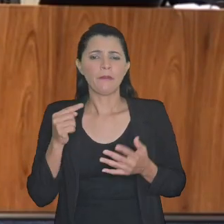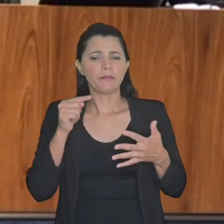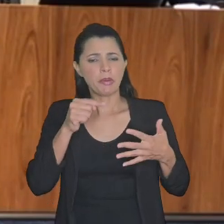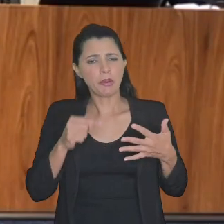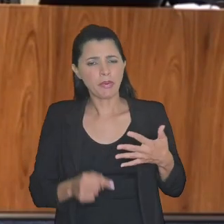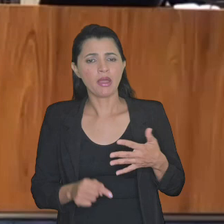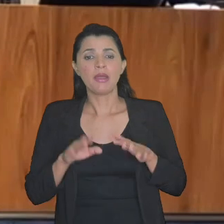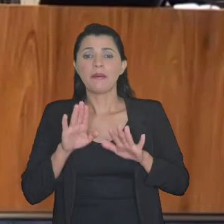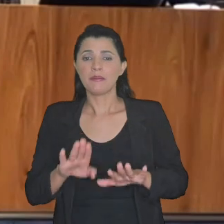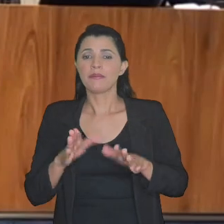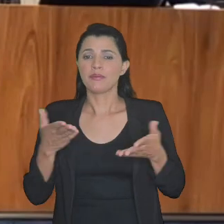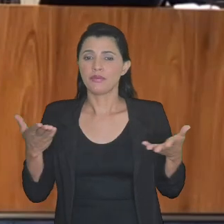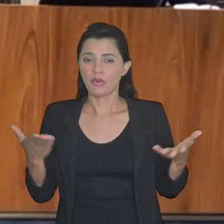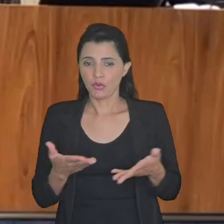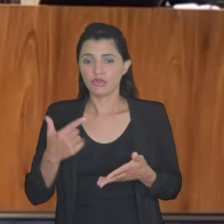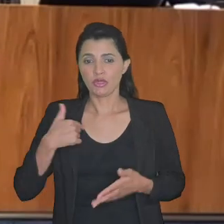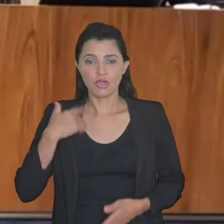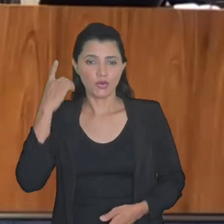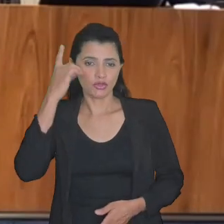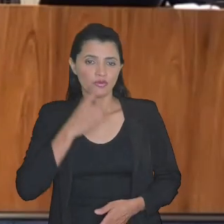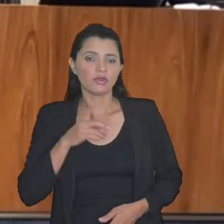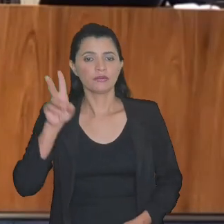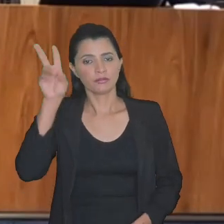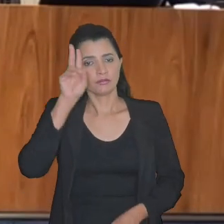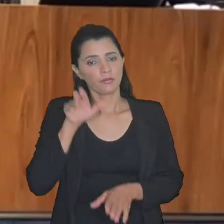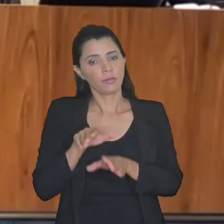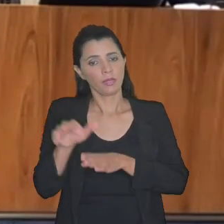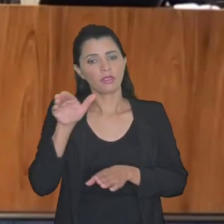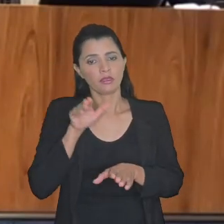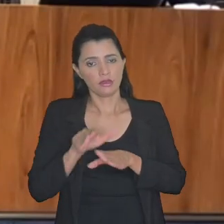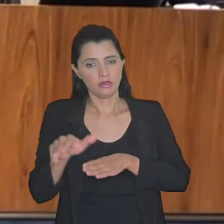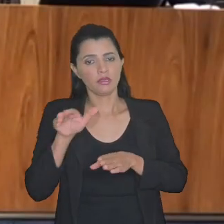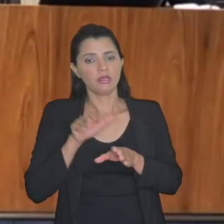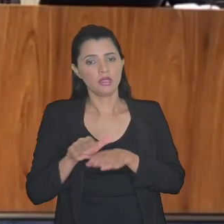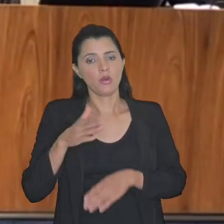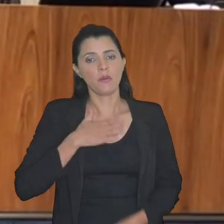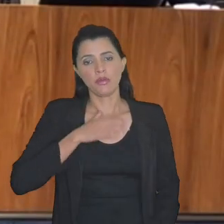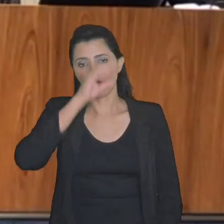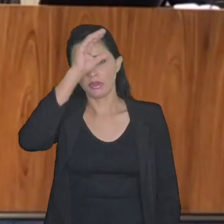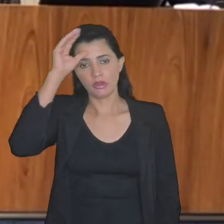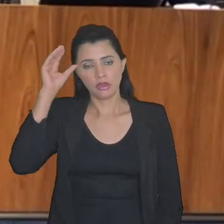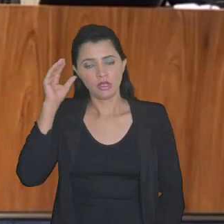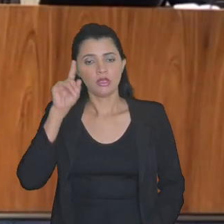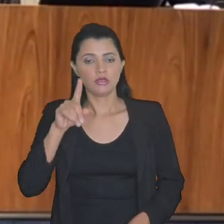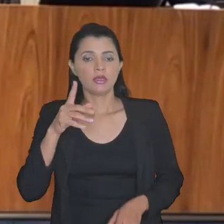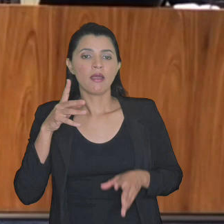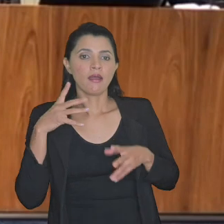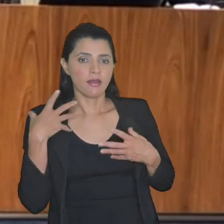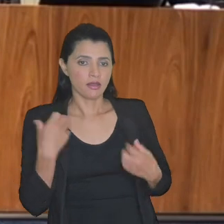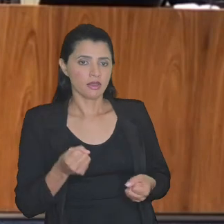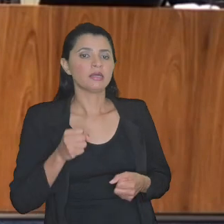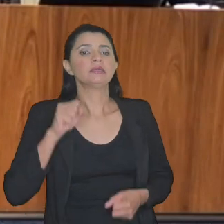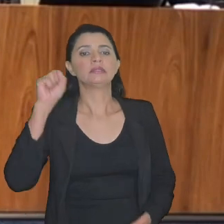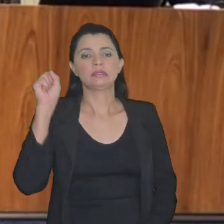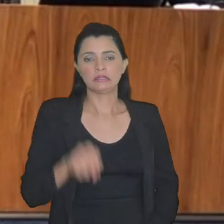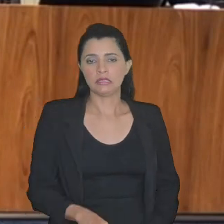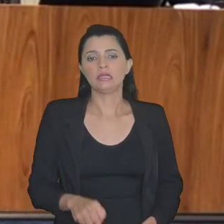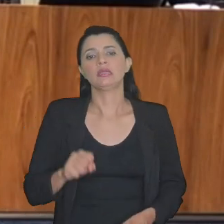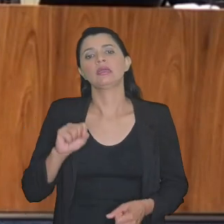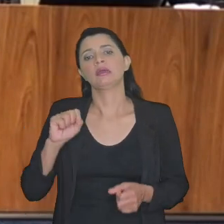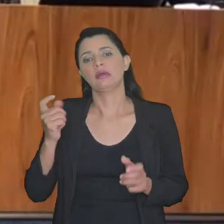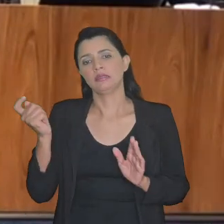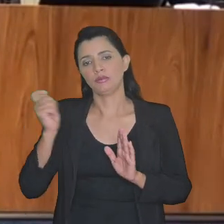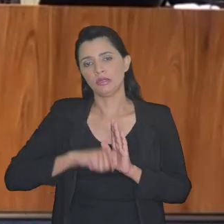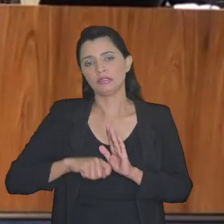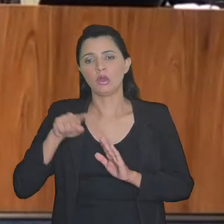série de pontos mas hoje se eu fosse advogada eu orientaria meu cliente a considerar sim